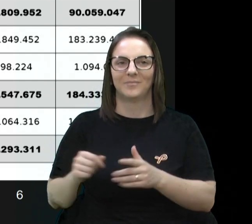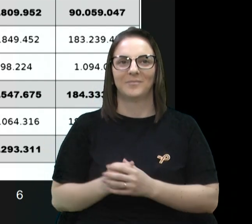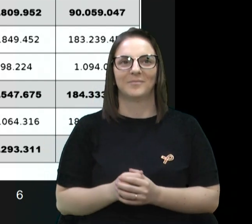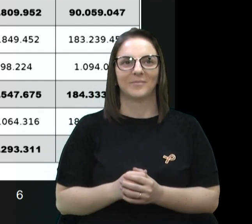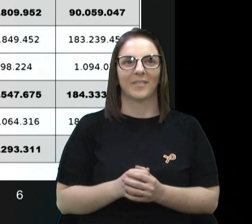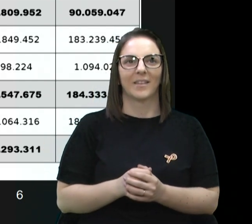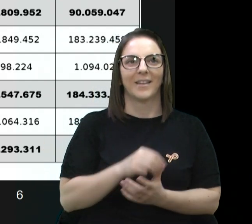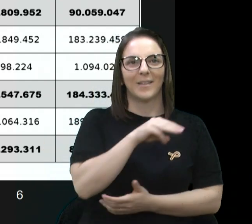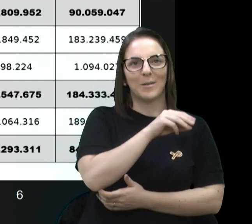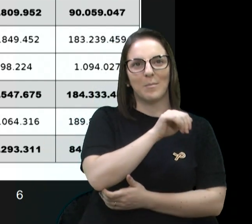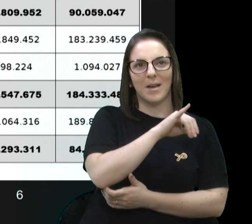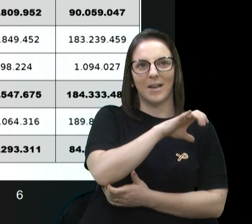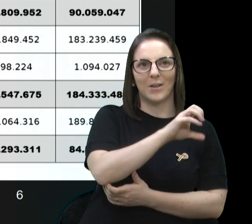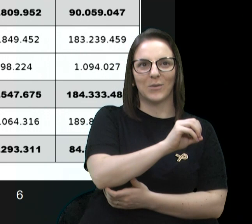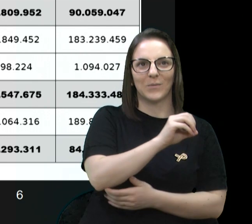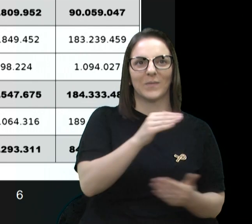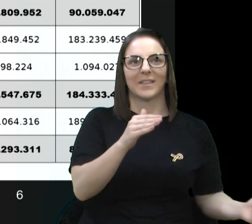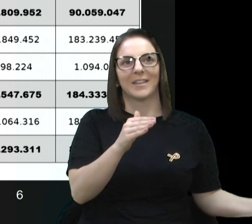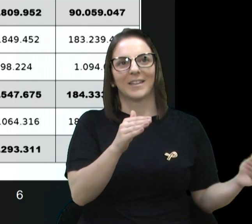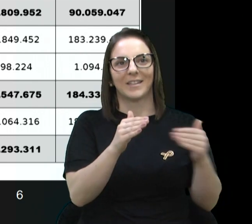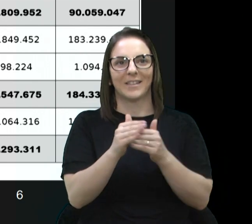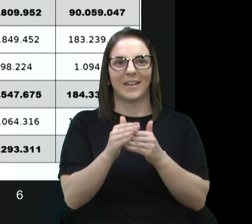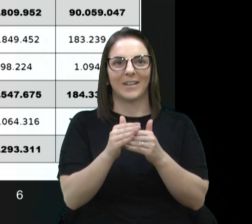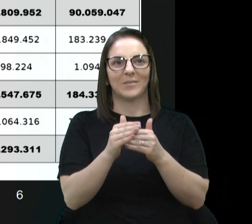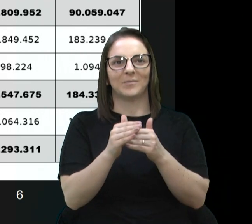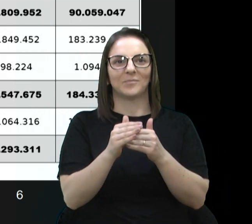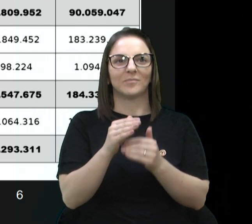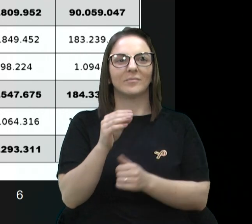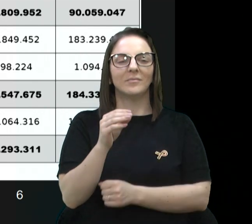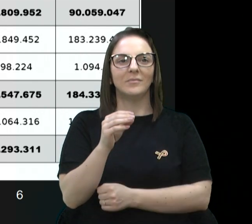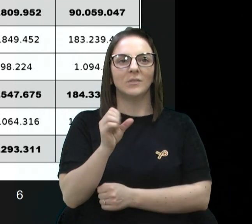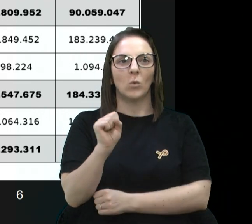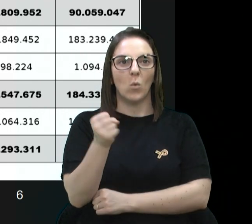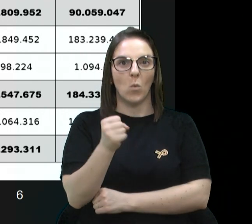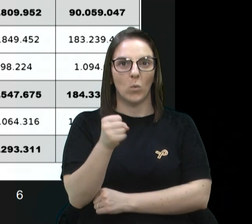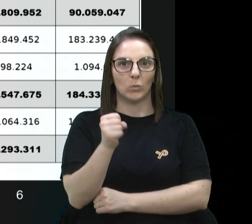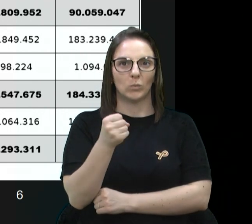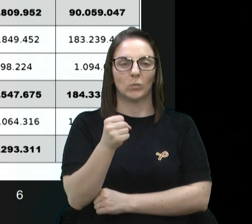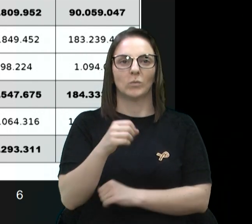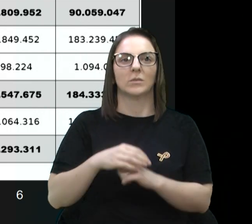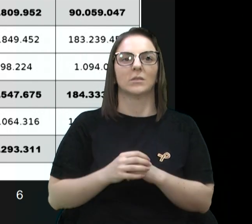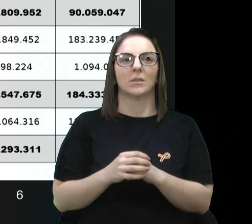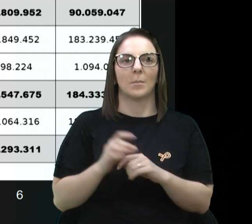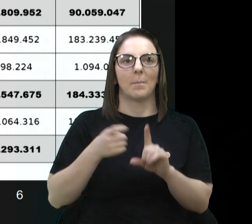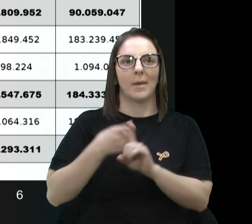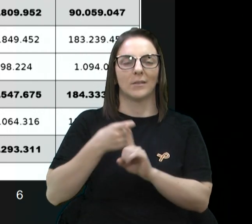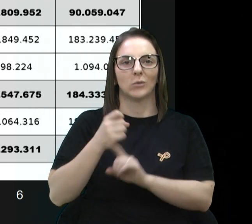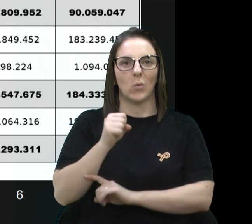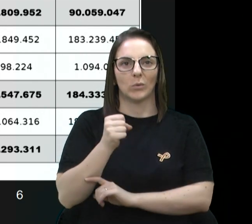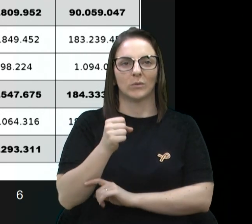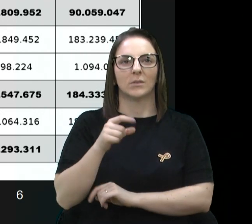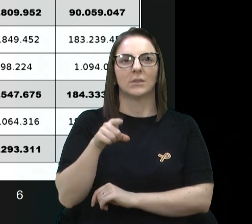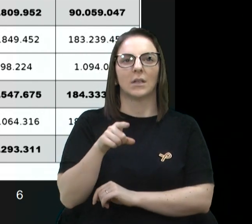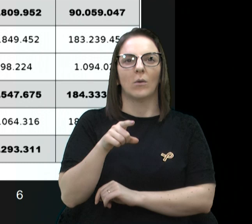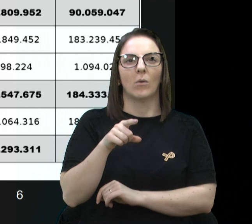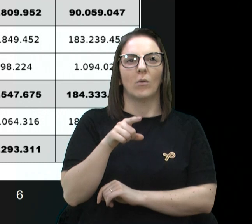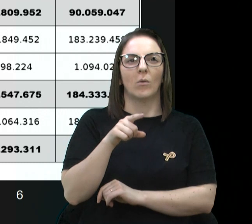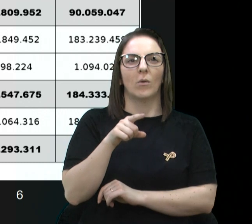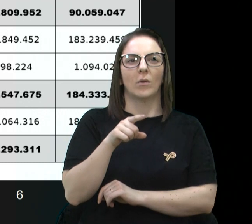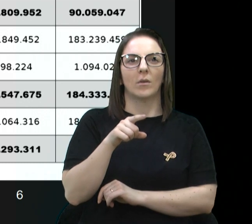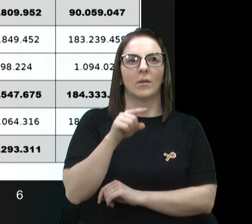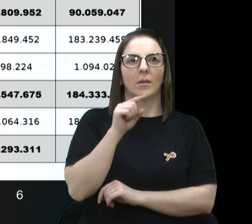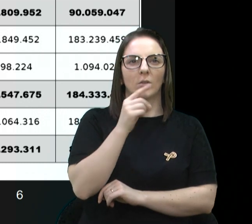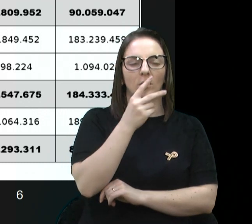maio, 31 de maio, Saldo bancário, em 31... Em 30 de maio,